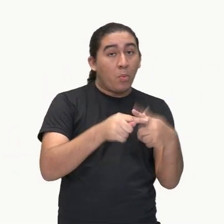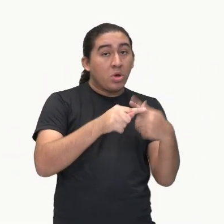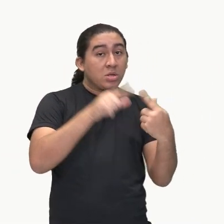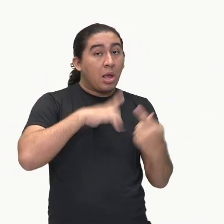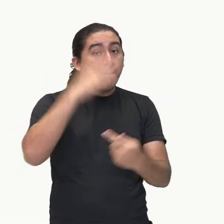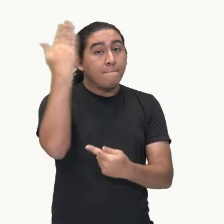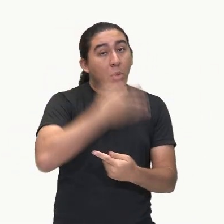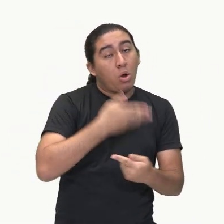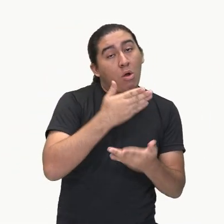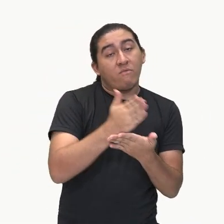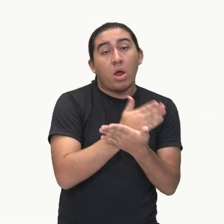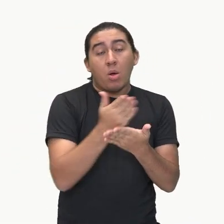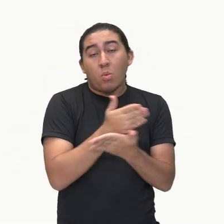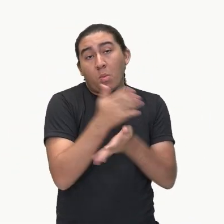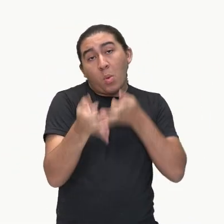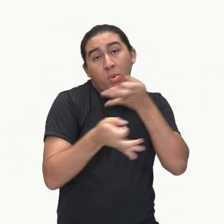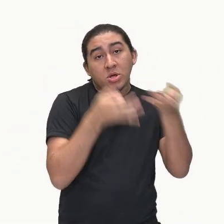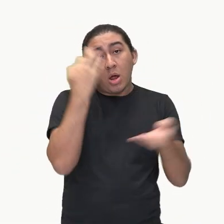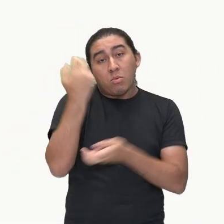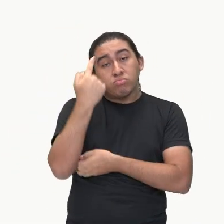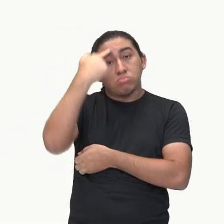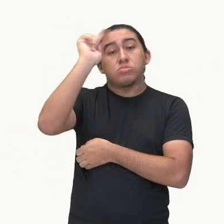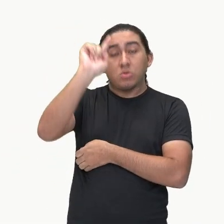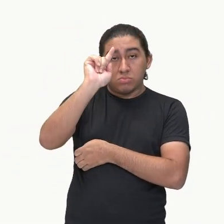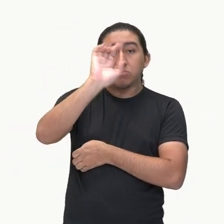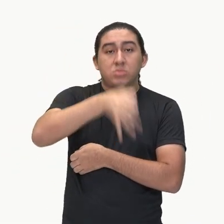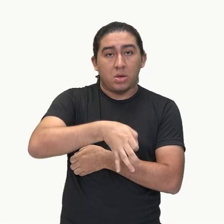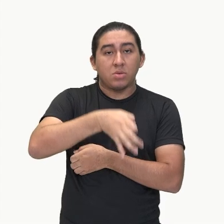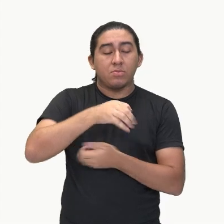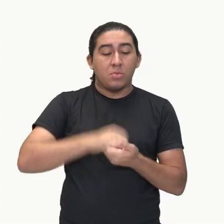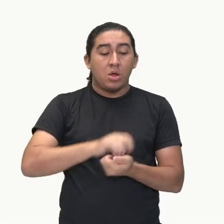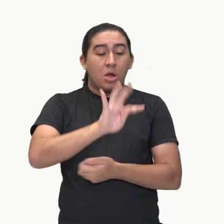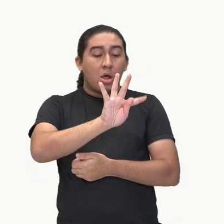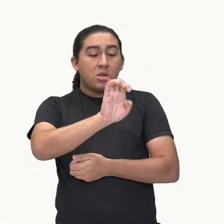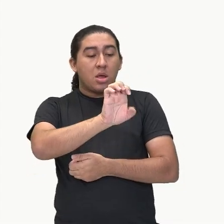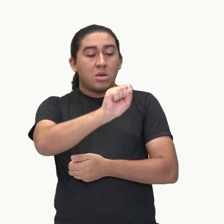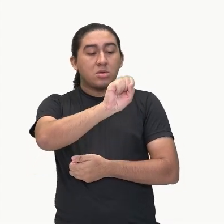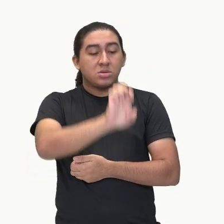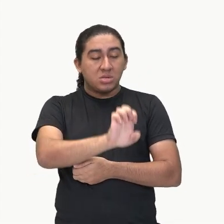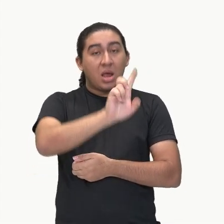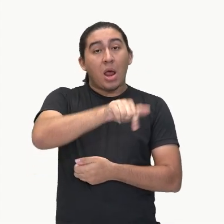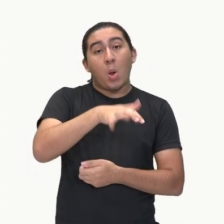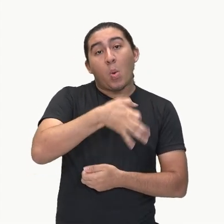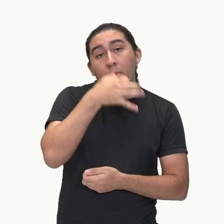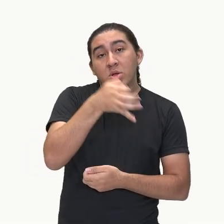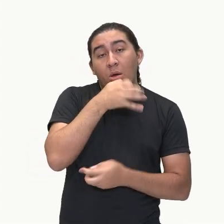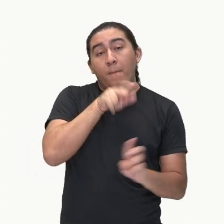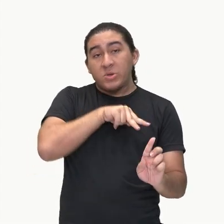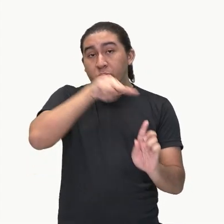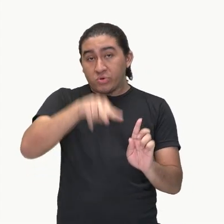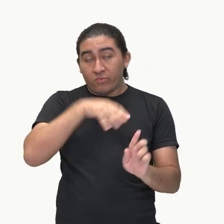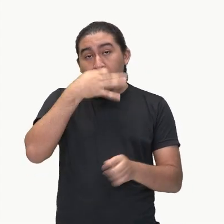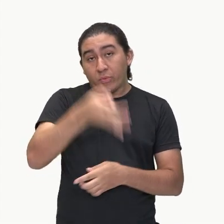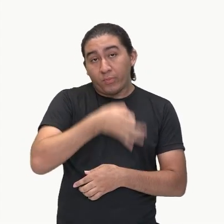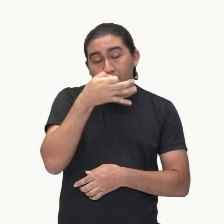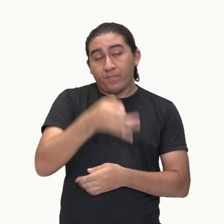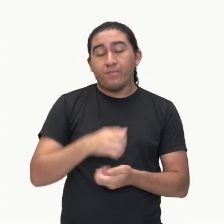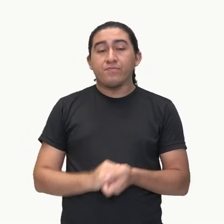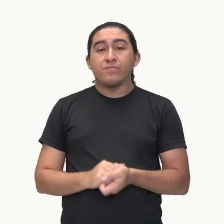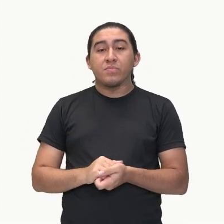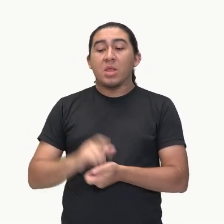uma tese, uma opinião. A palavra tese, gente, significa opinião, ponto de vista, tá? E é